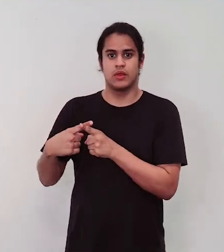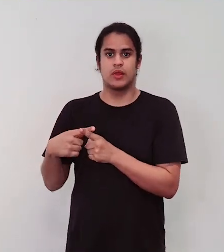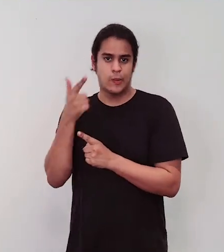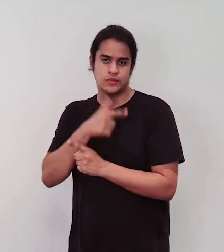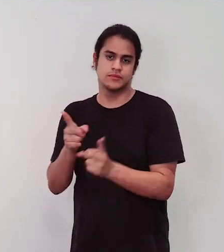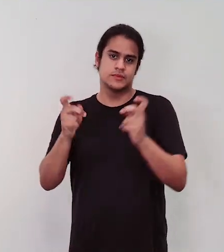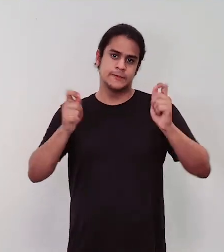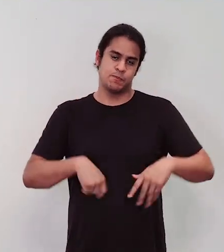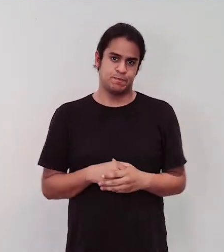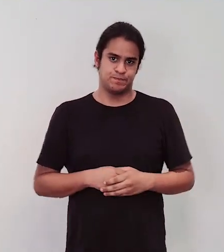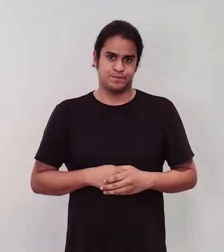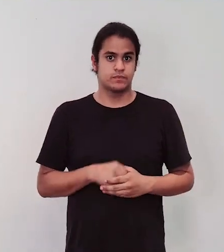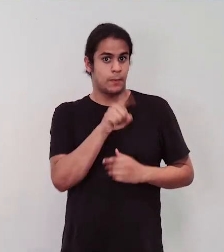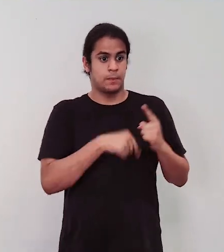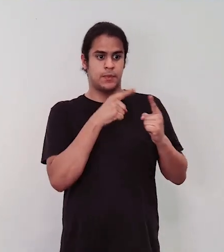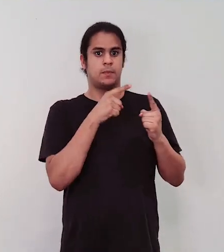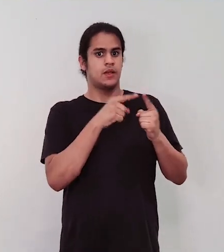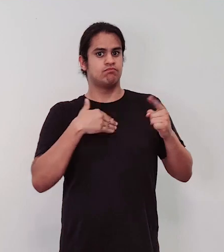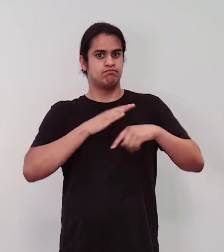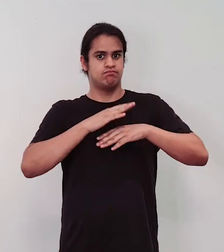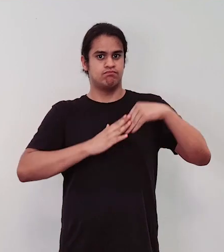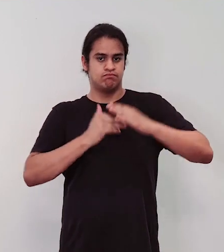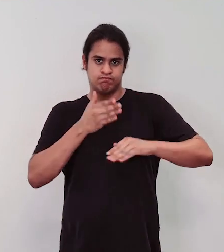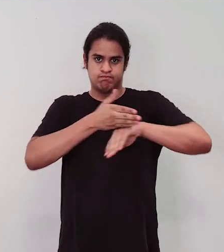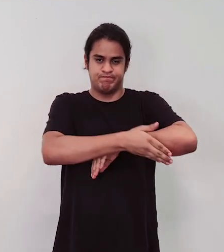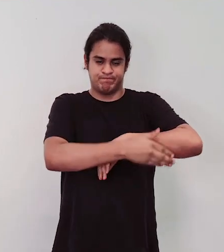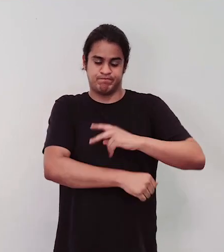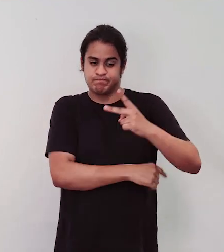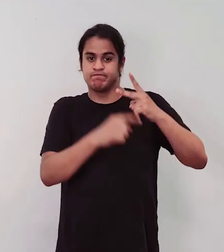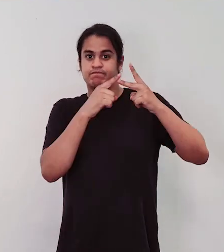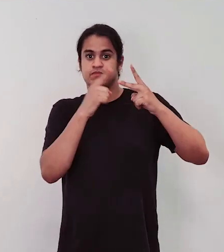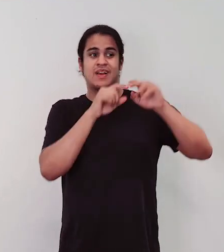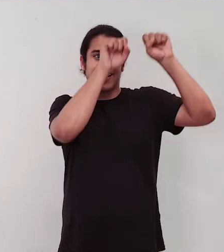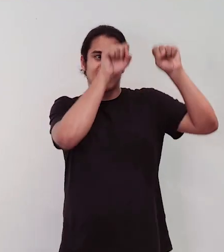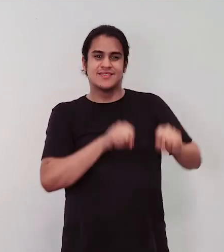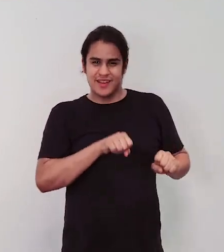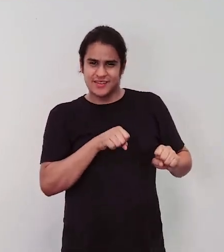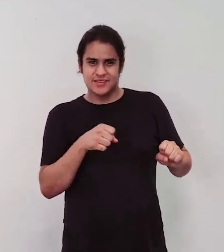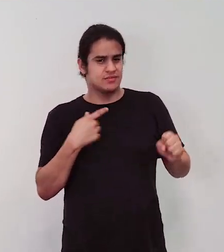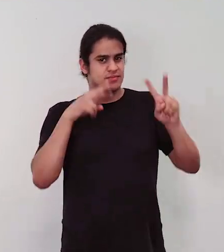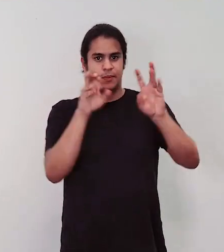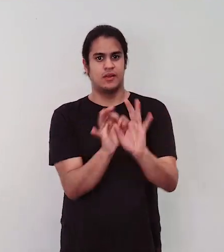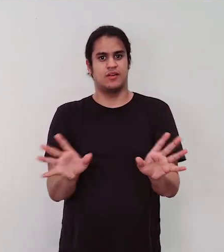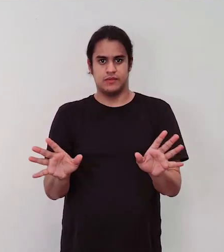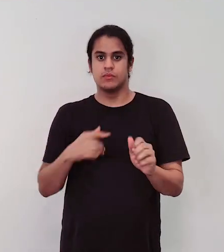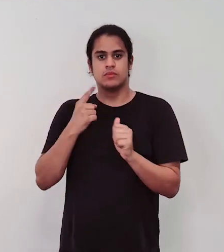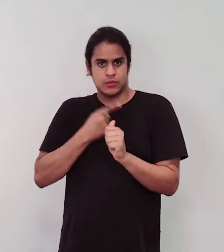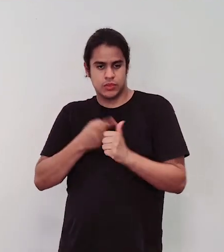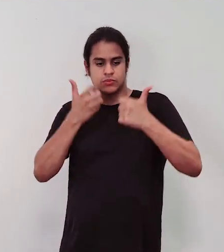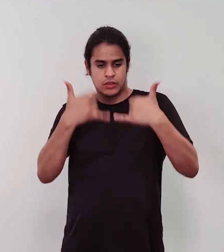intervenção. A segunda foi uma produção de cartazes, que tinha o tema livre, depois que eu mostrei várias referências,